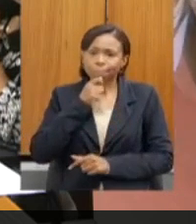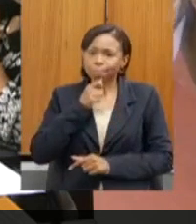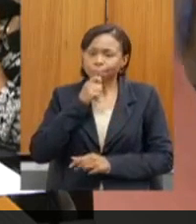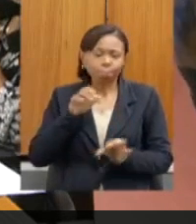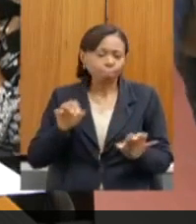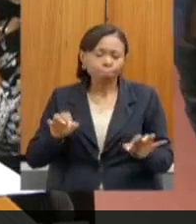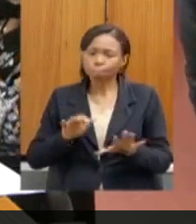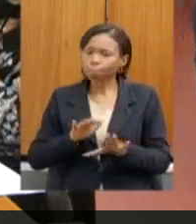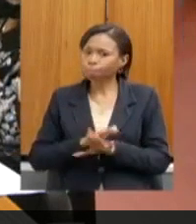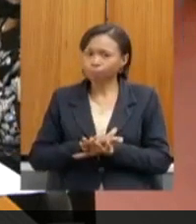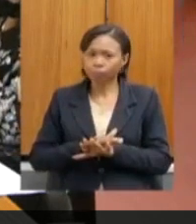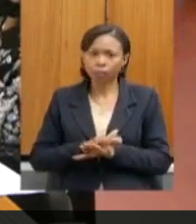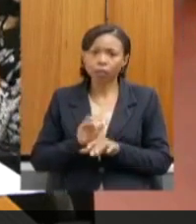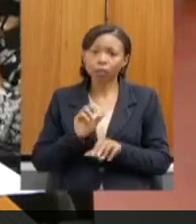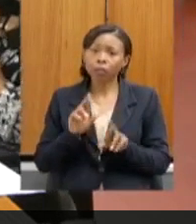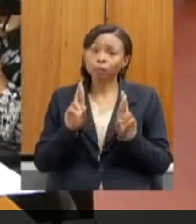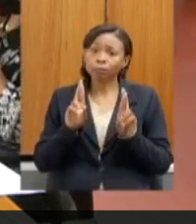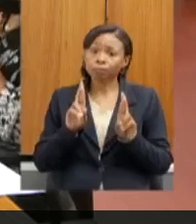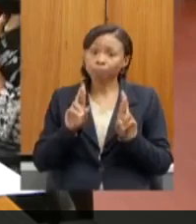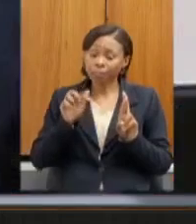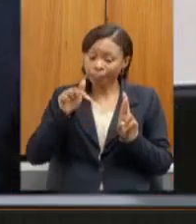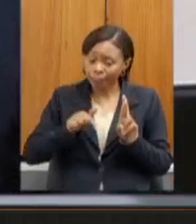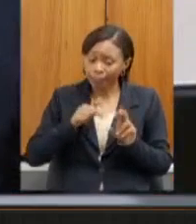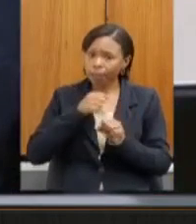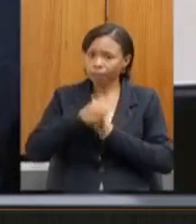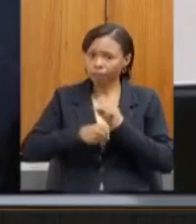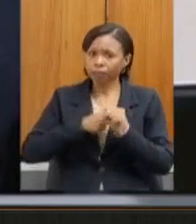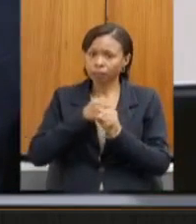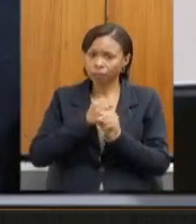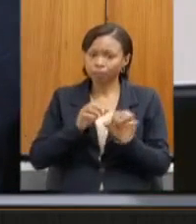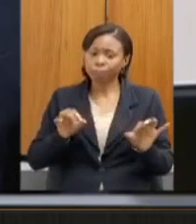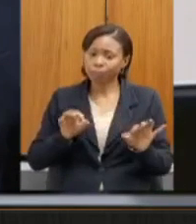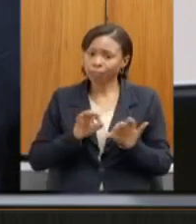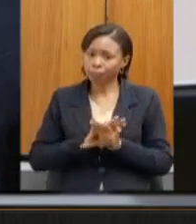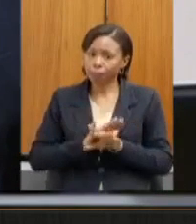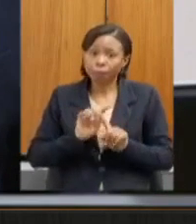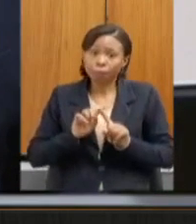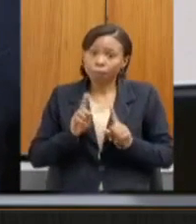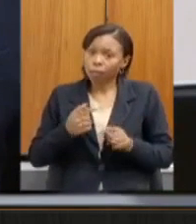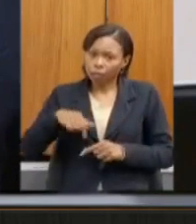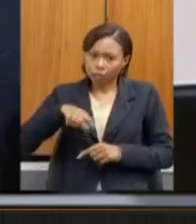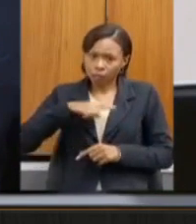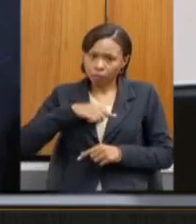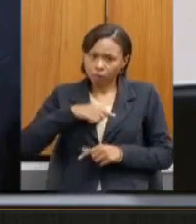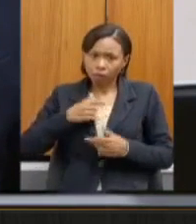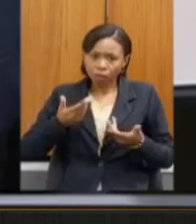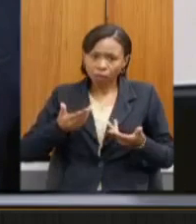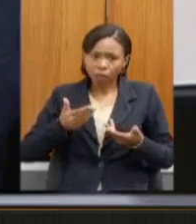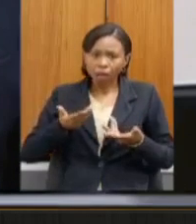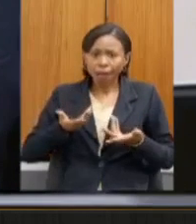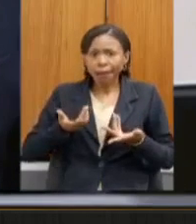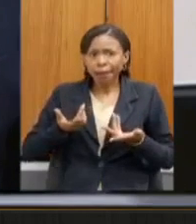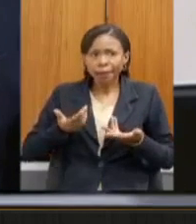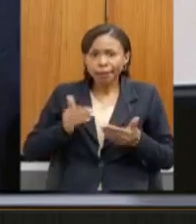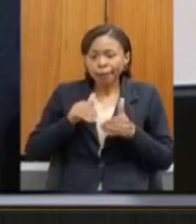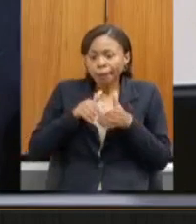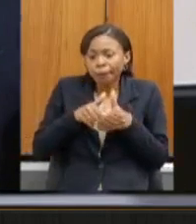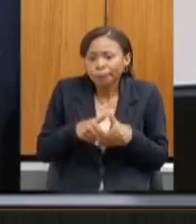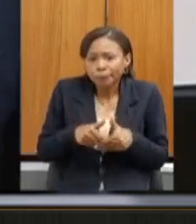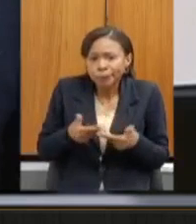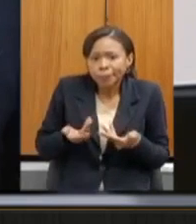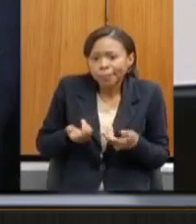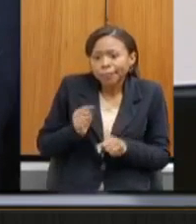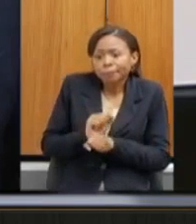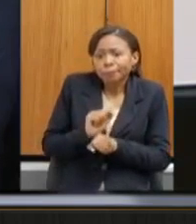ser finalizado ainda esse ano, mas nós não podemos ficar na mão desse acordo para que o Estado tenha condições de